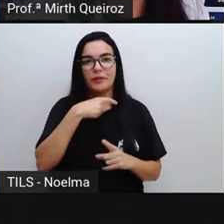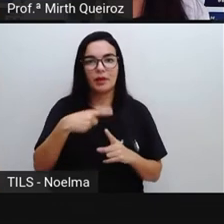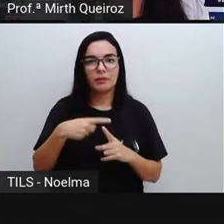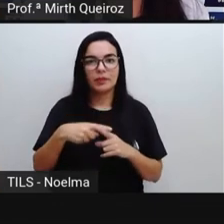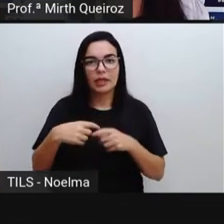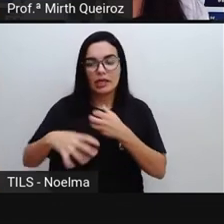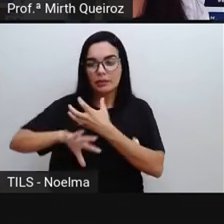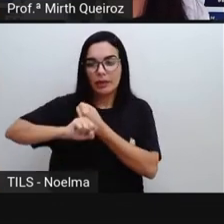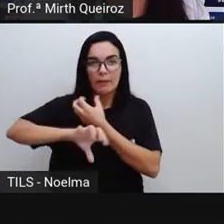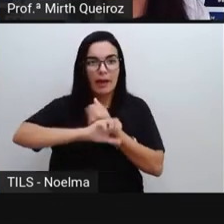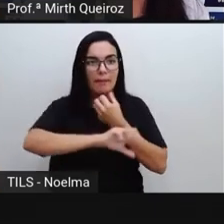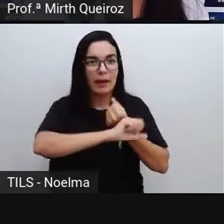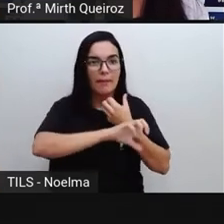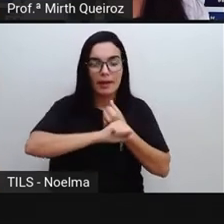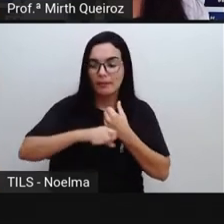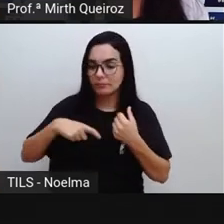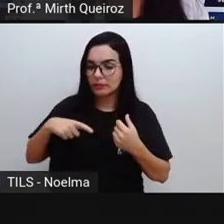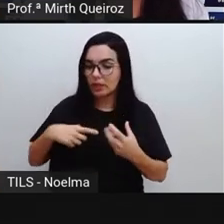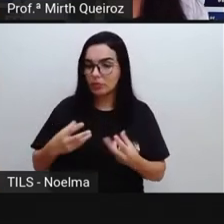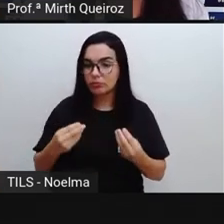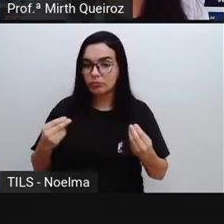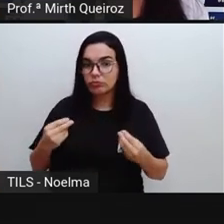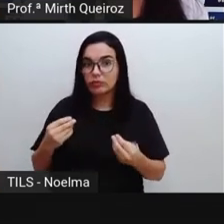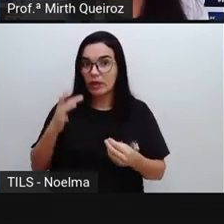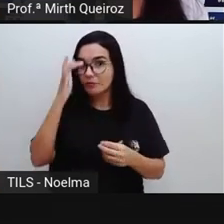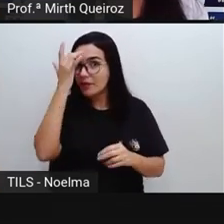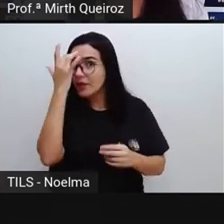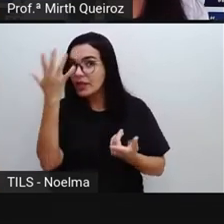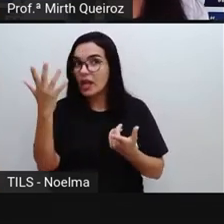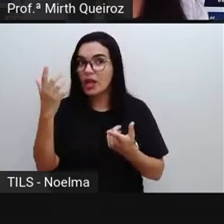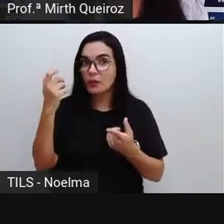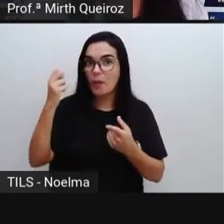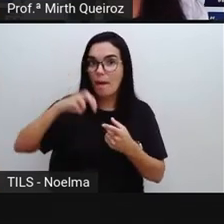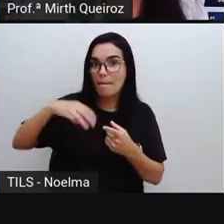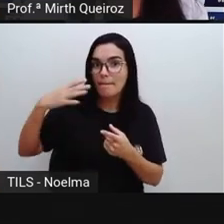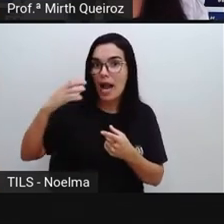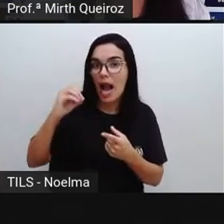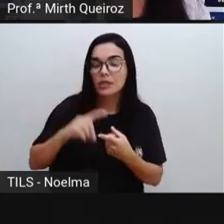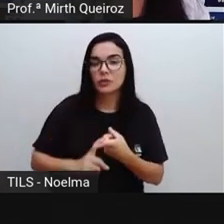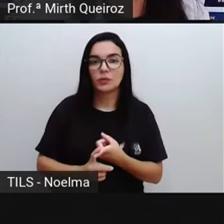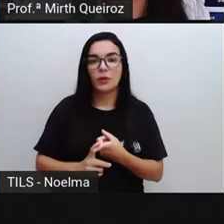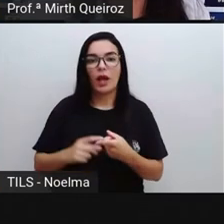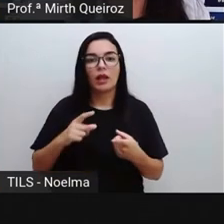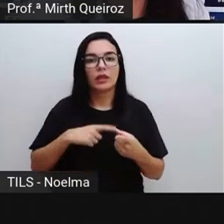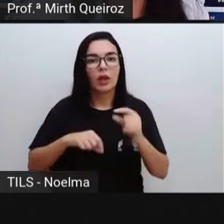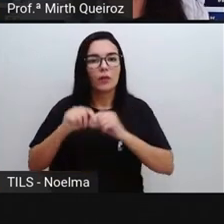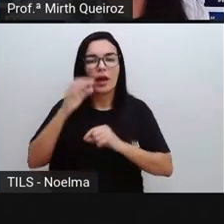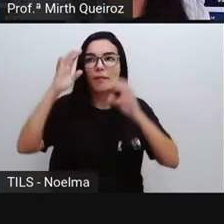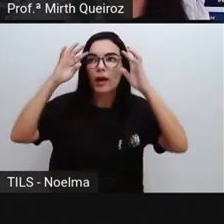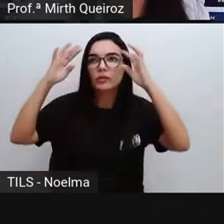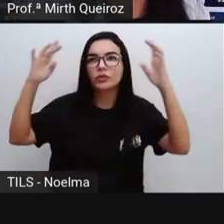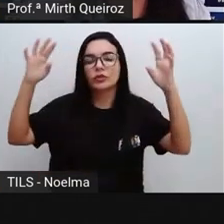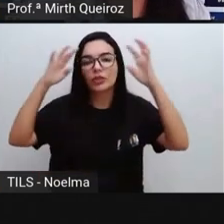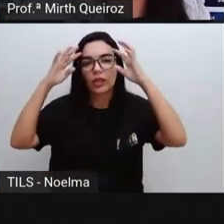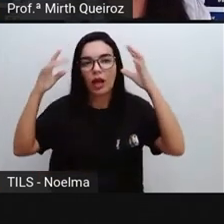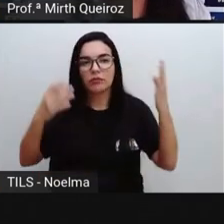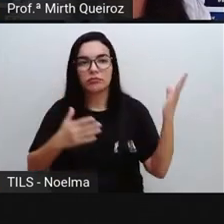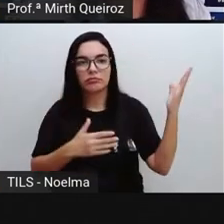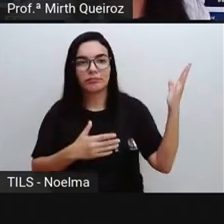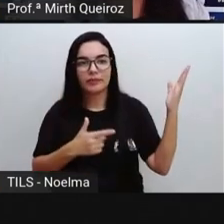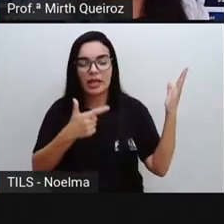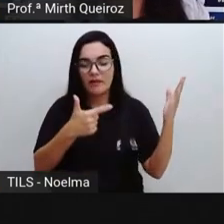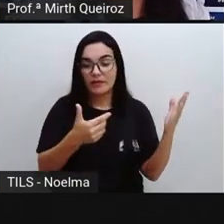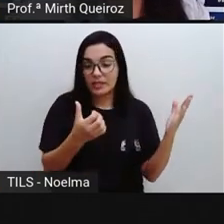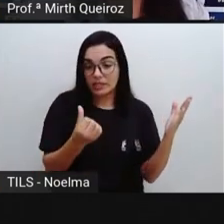contaminados já no início da pandemia, entre fevereiro e março, né? Dia 17 de março. Se a gente for imaginar aí, olha só, dia